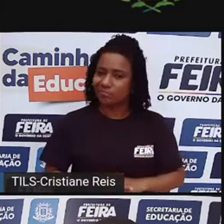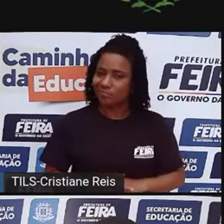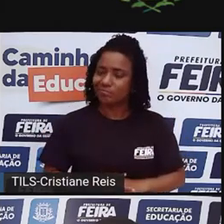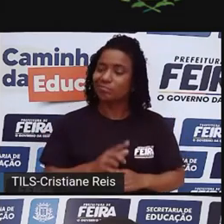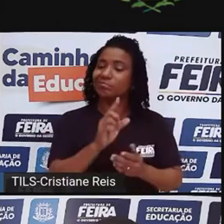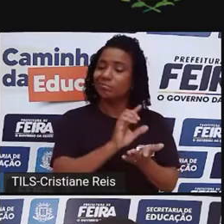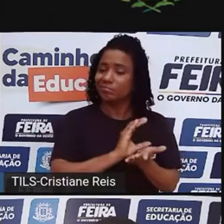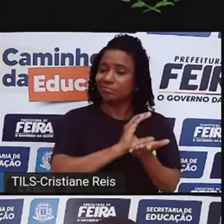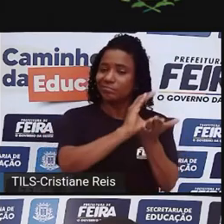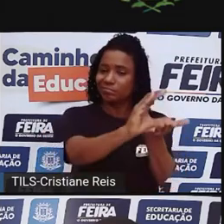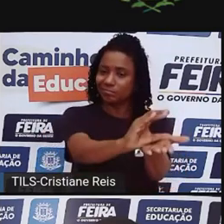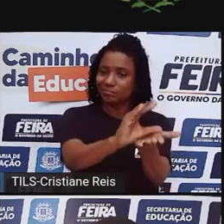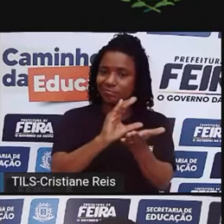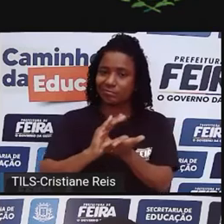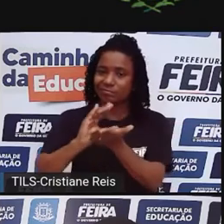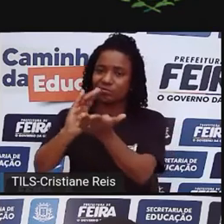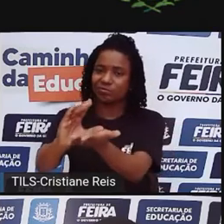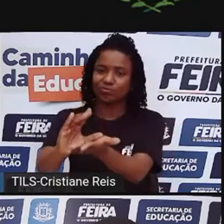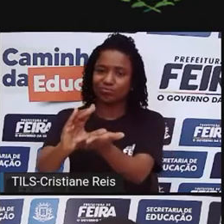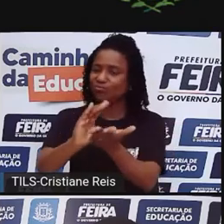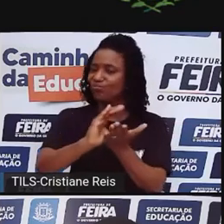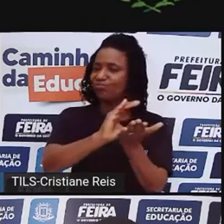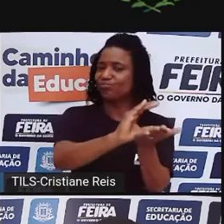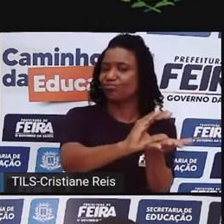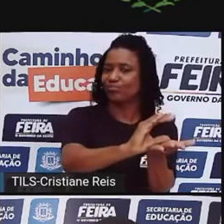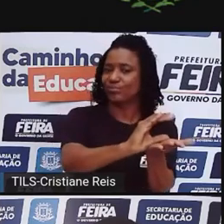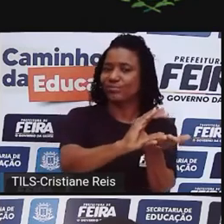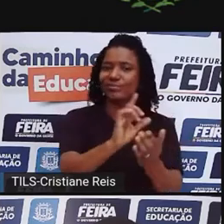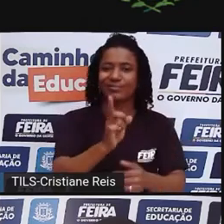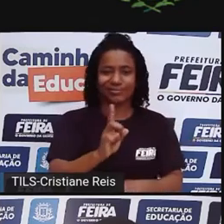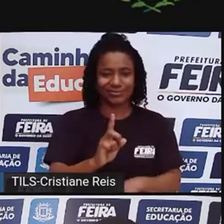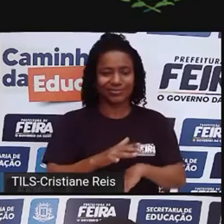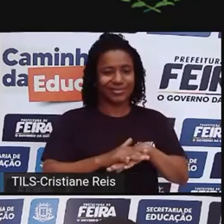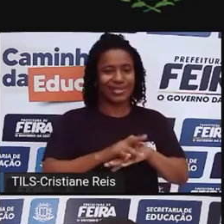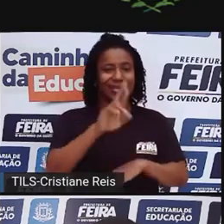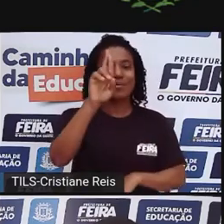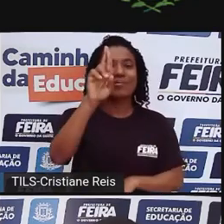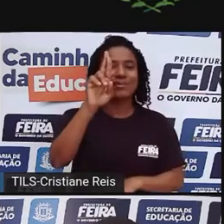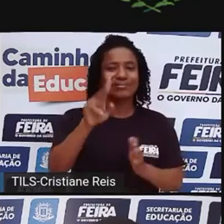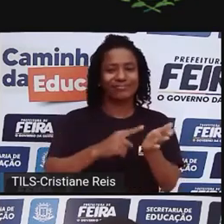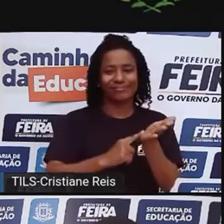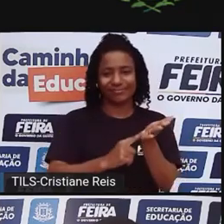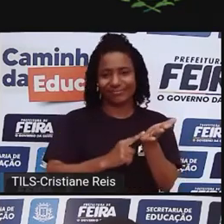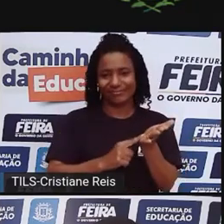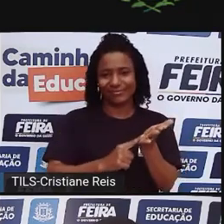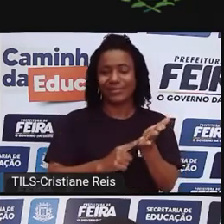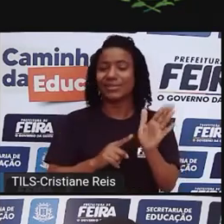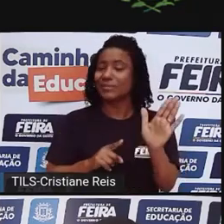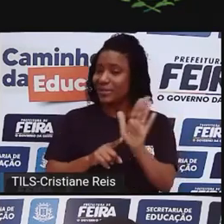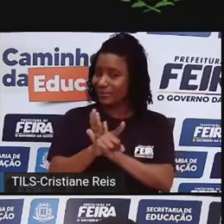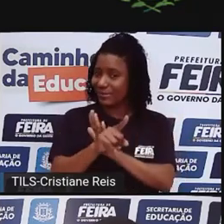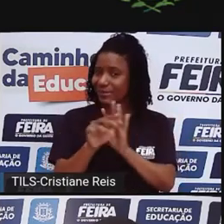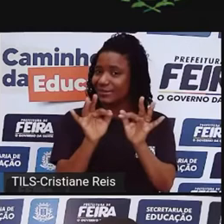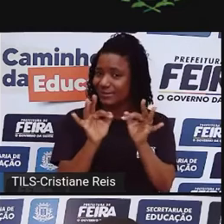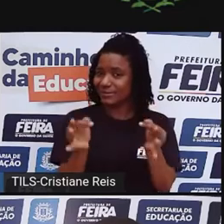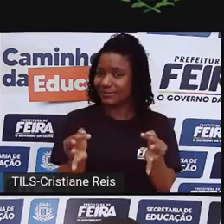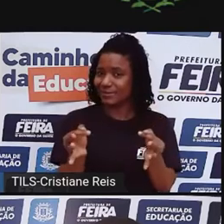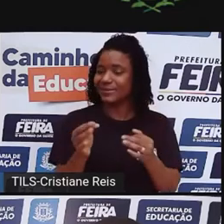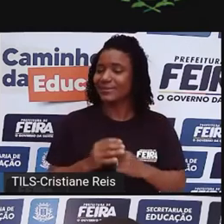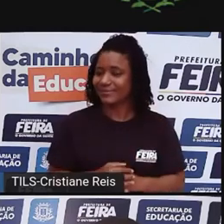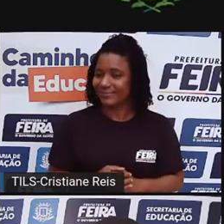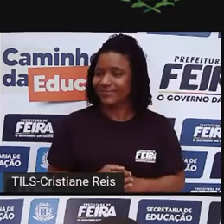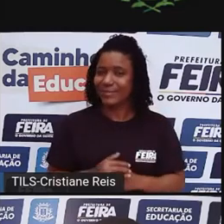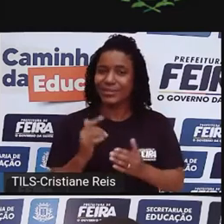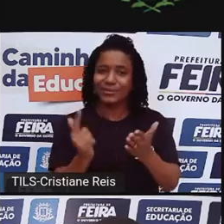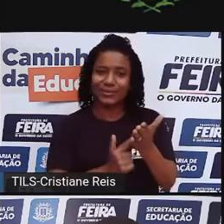públicas. Então, quando você pergunta, aparentemente é uma pergunta simples, mas ela não é. O livro didático, se nós